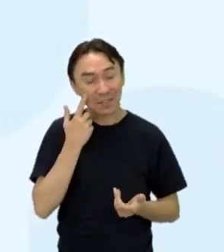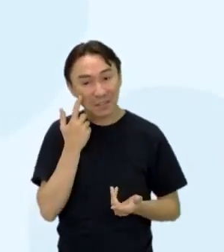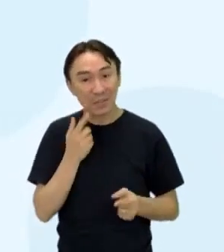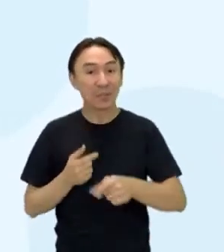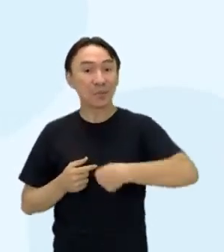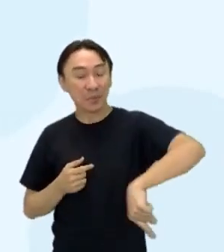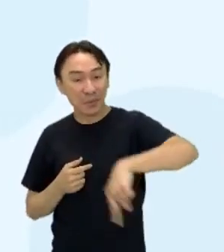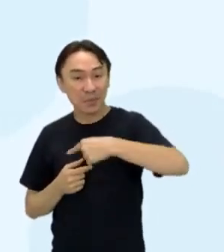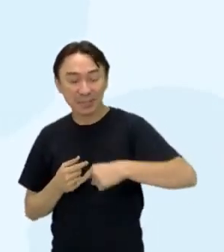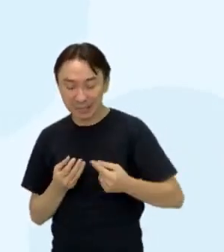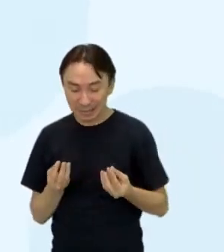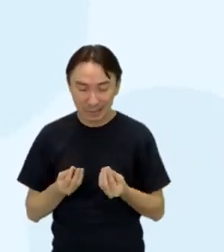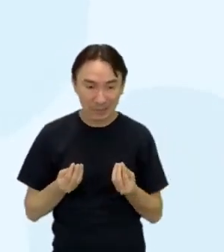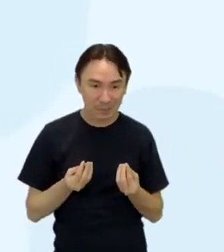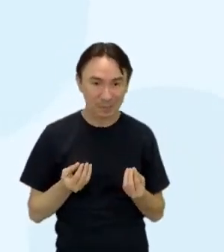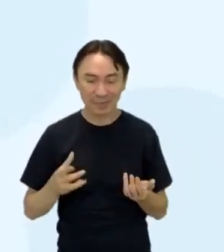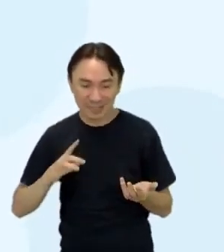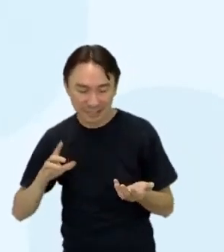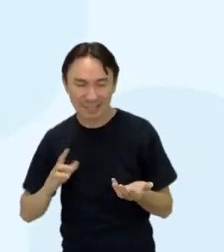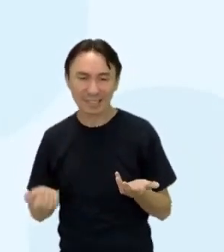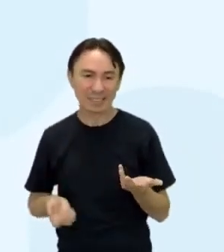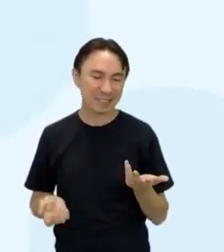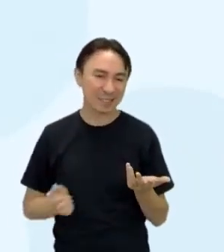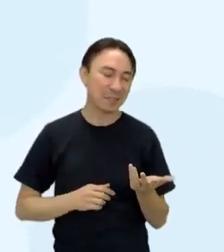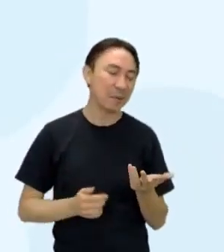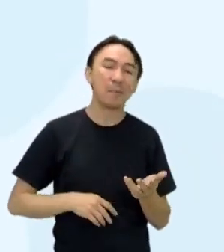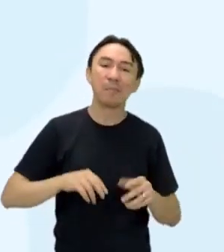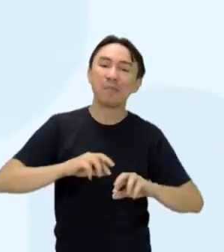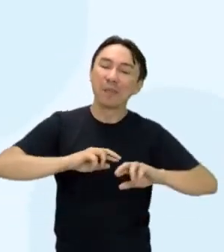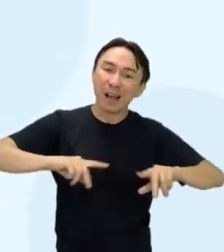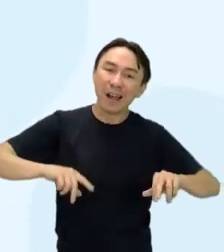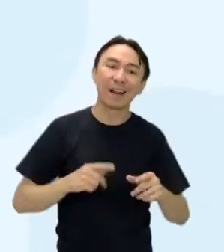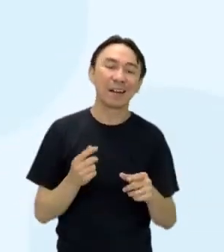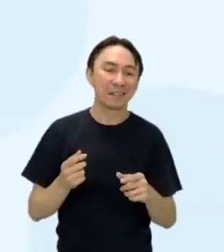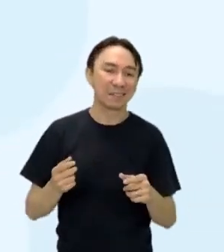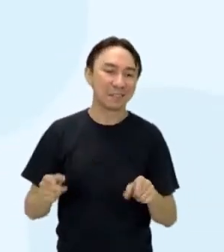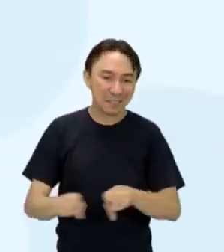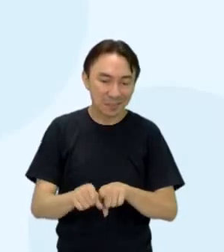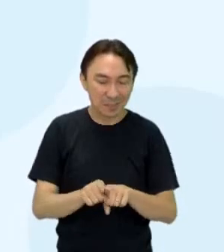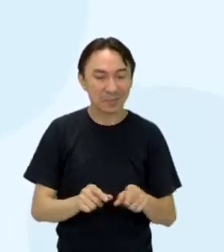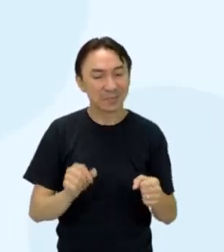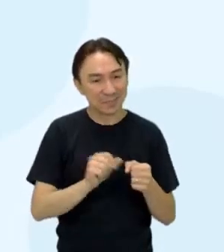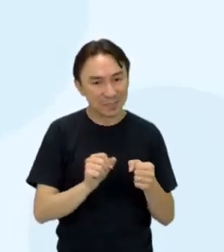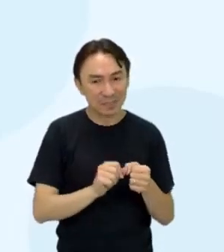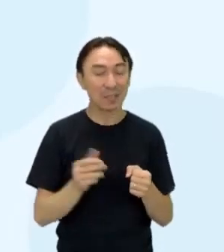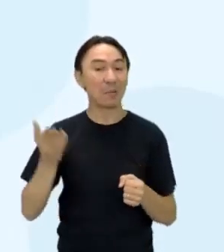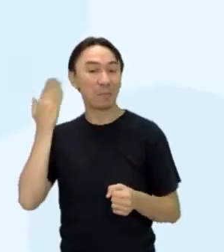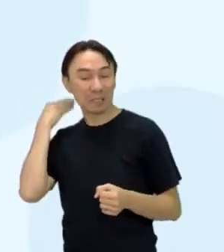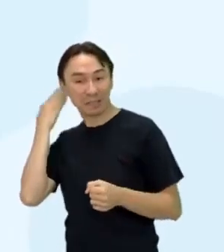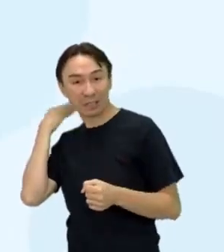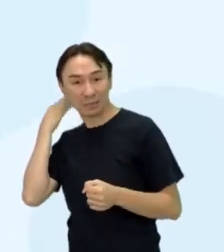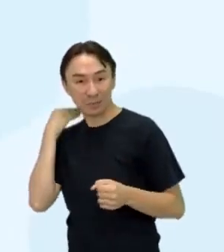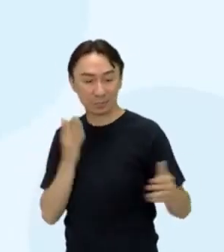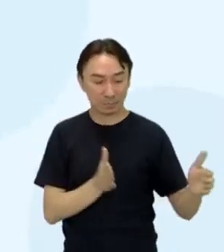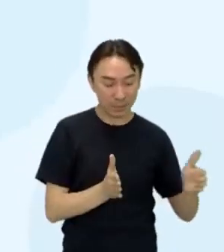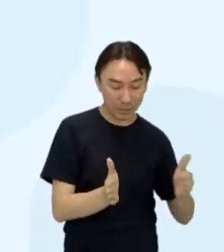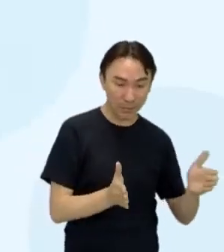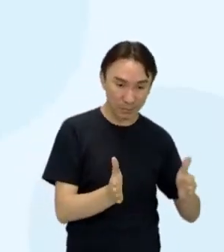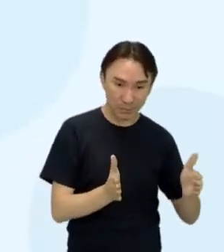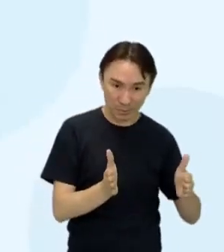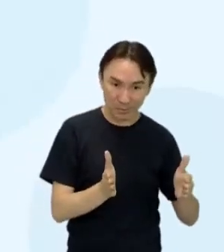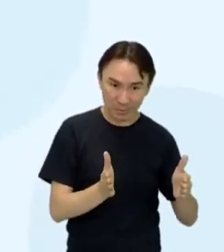ao momento de produção. Adaptar o texto, substituindo palavras da variedade linguística da época de produção por sua